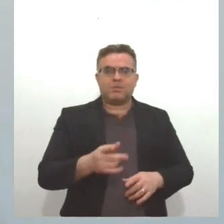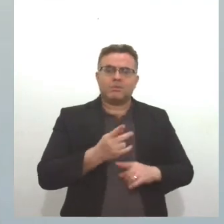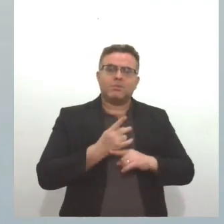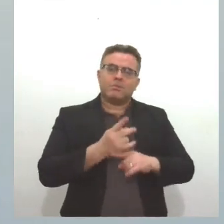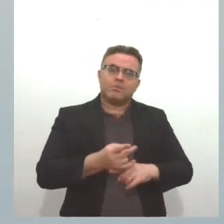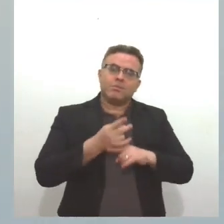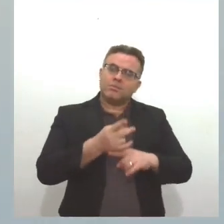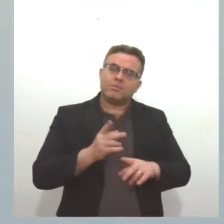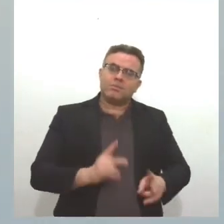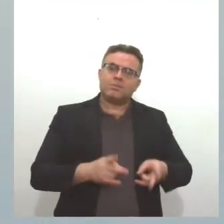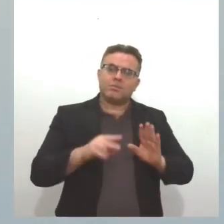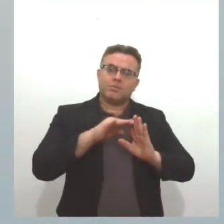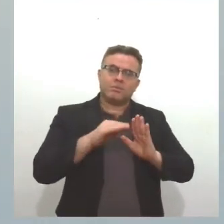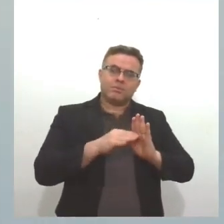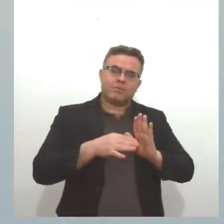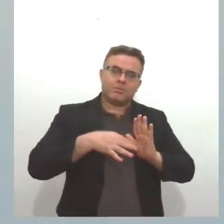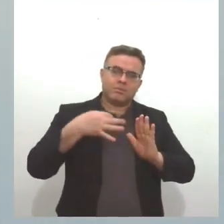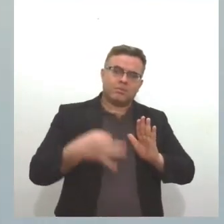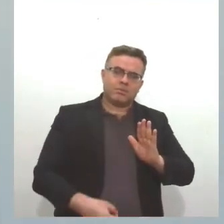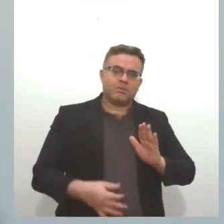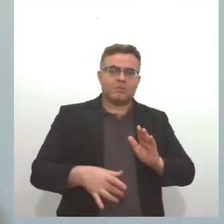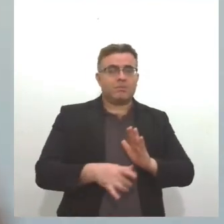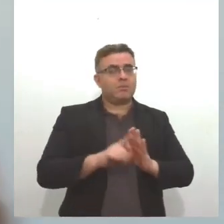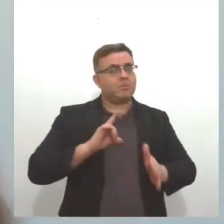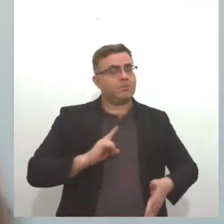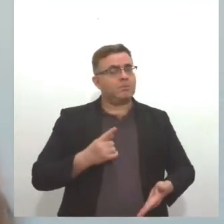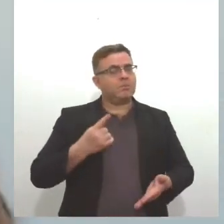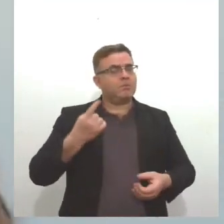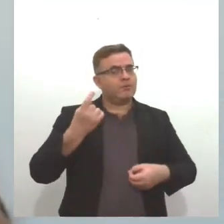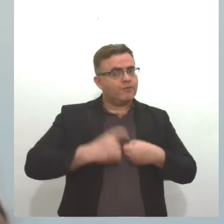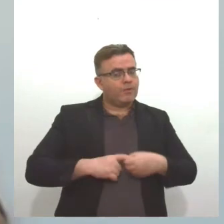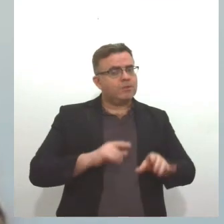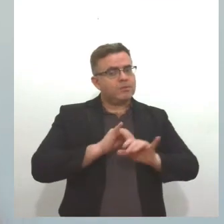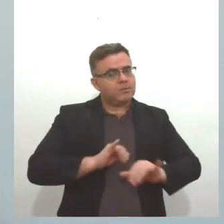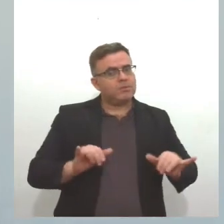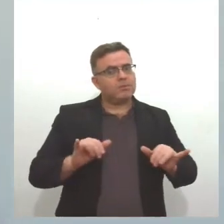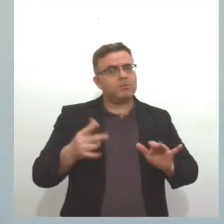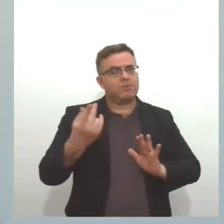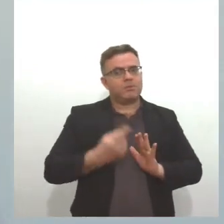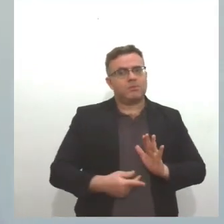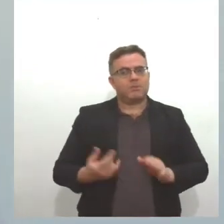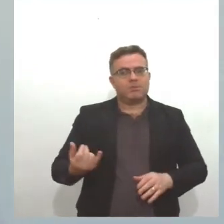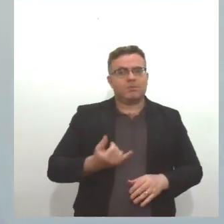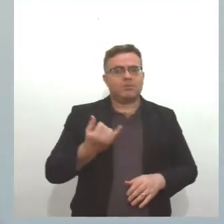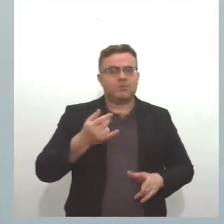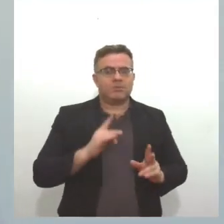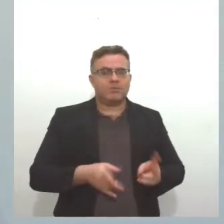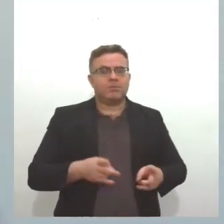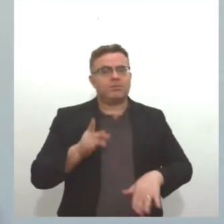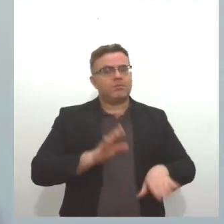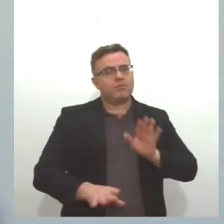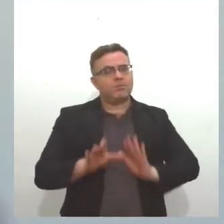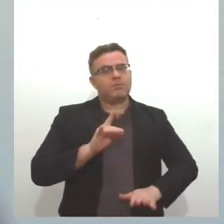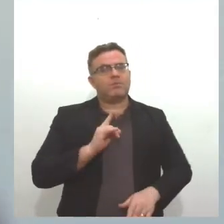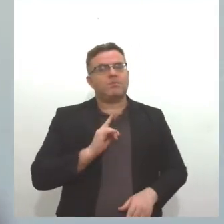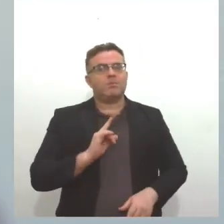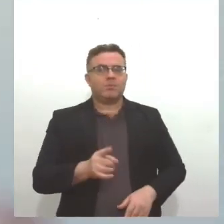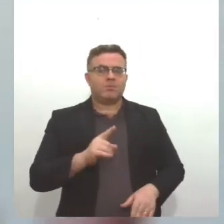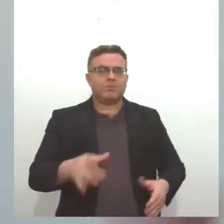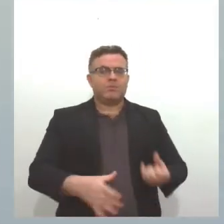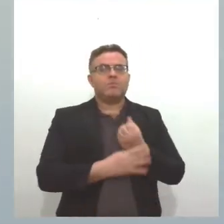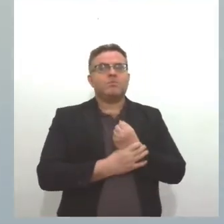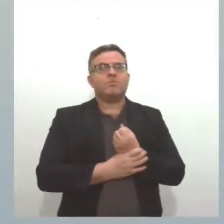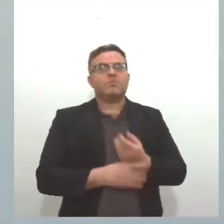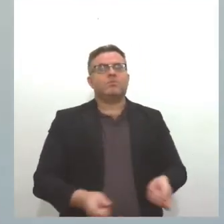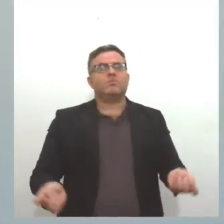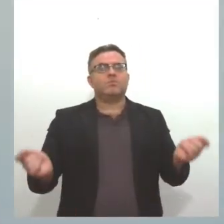Bombeiros para se regularizar. Mas, volto a dizer, é imprecedível um projeto de incêndio que contemple a maior segurança possível